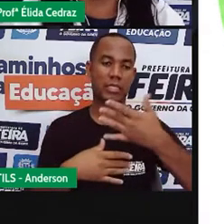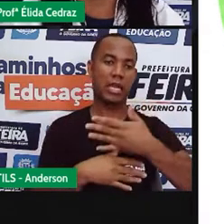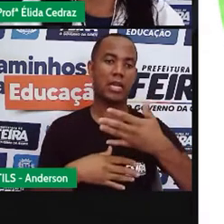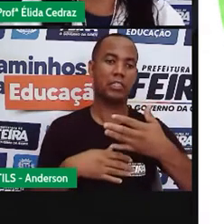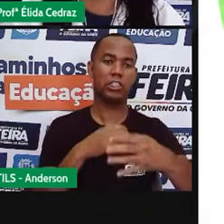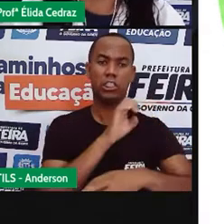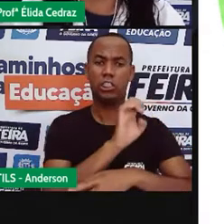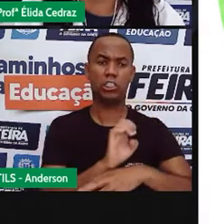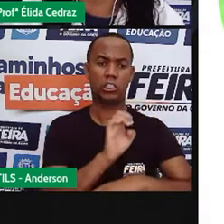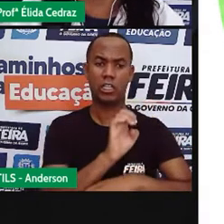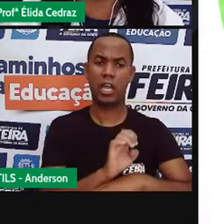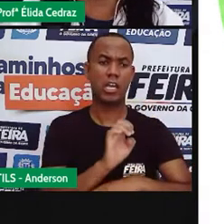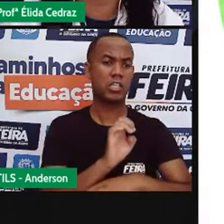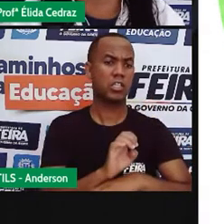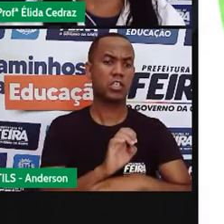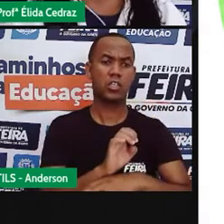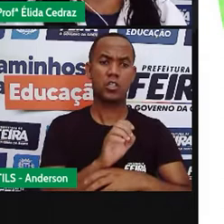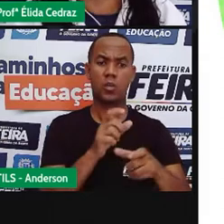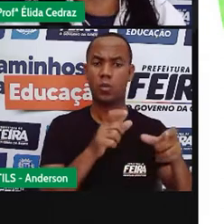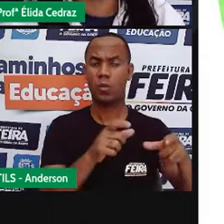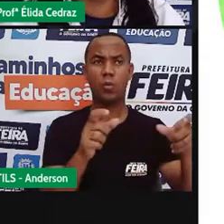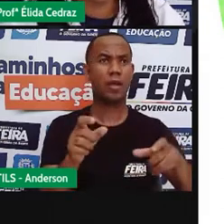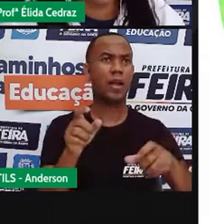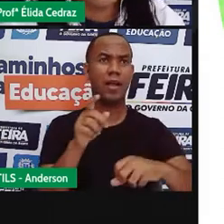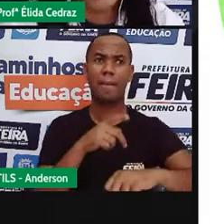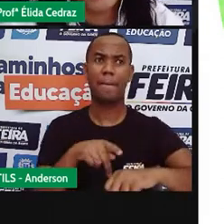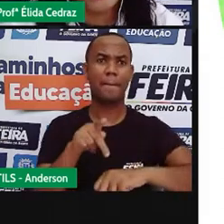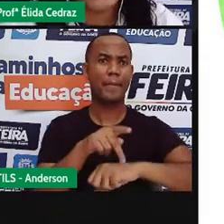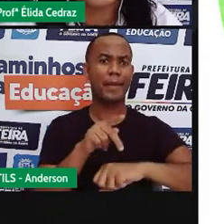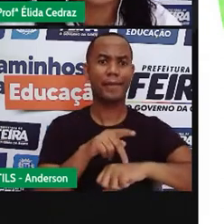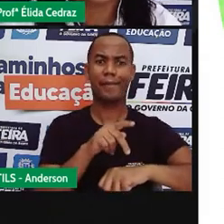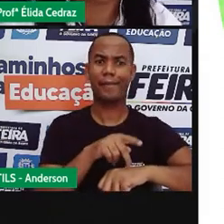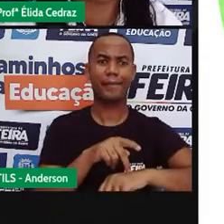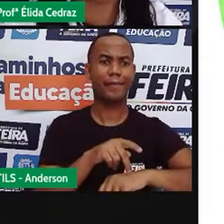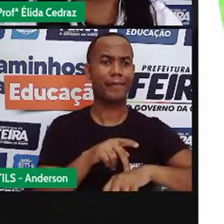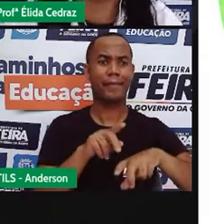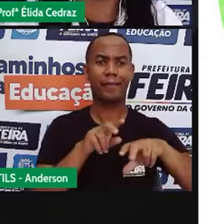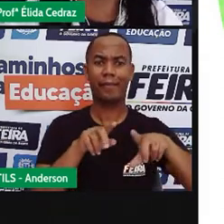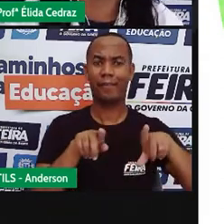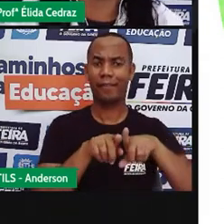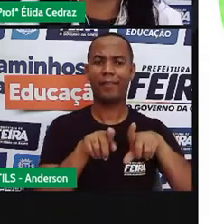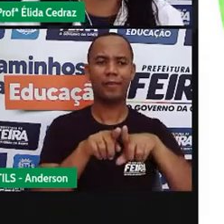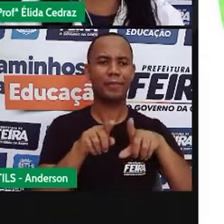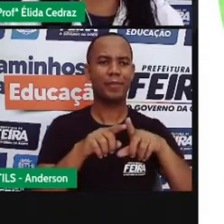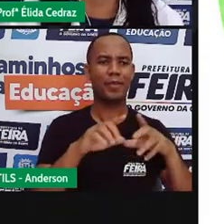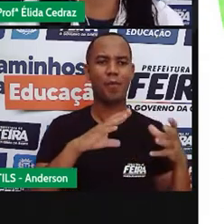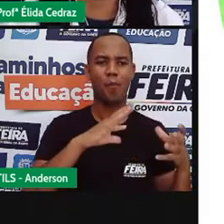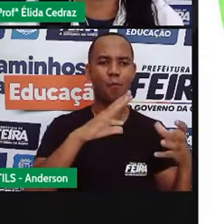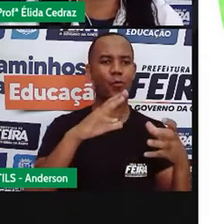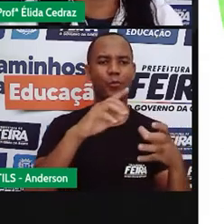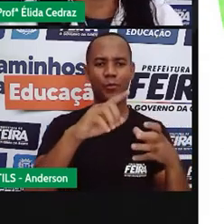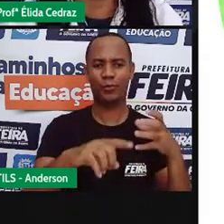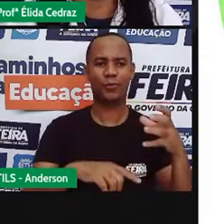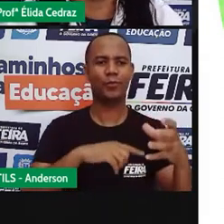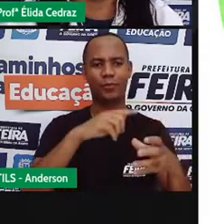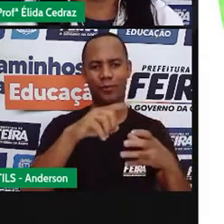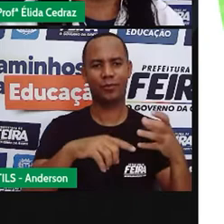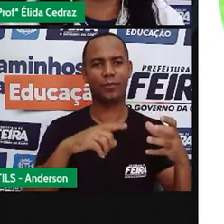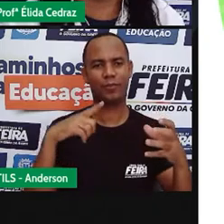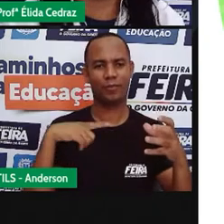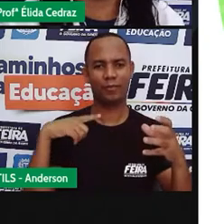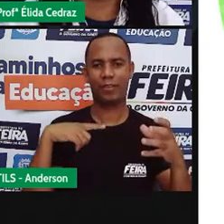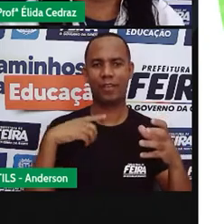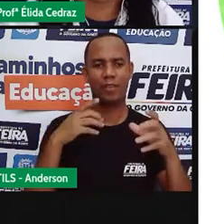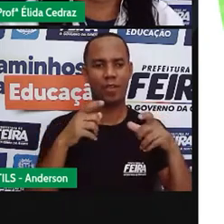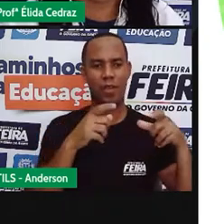estado, em todo o país e no mundo. Isso mesmo. A gente aqui, ou em